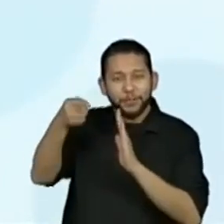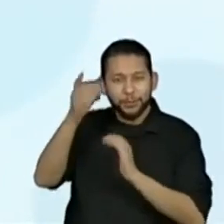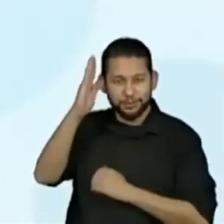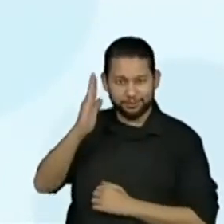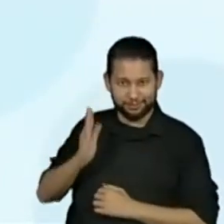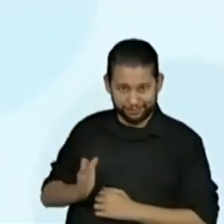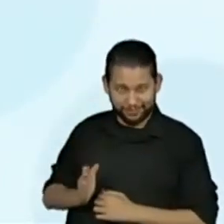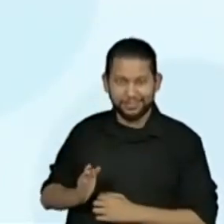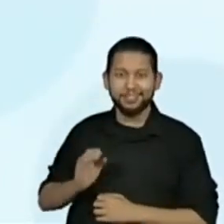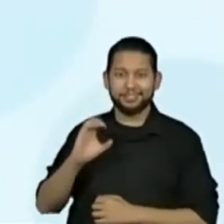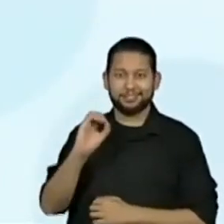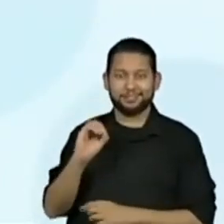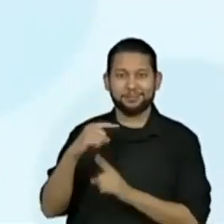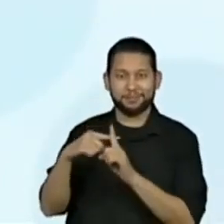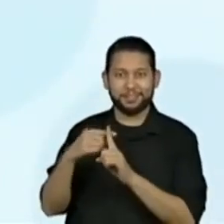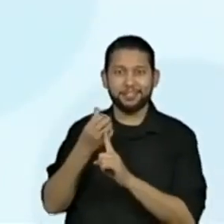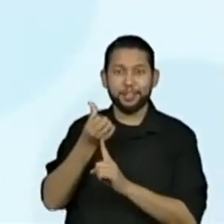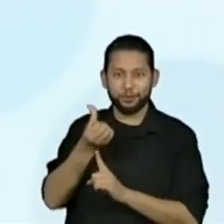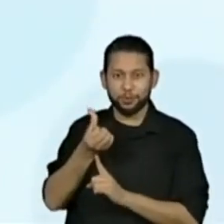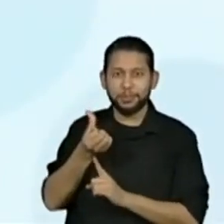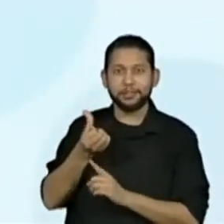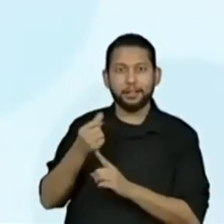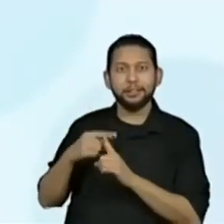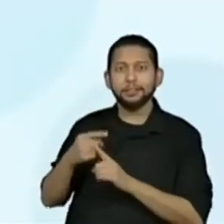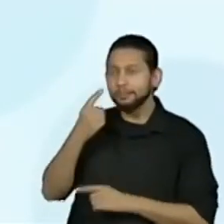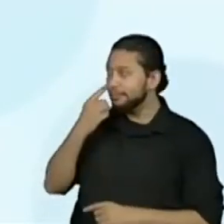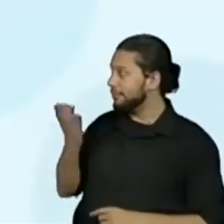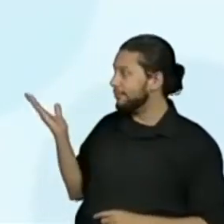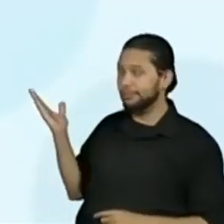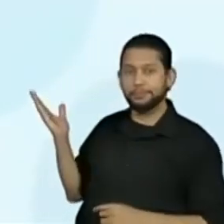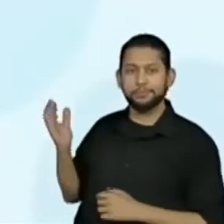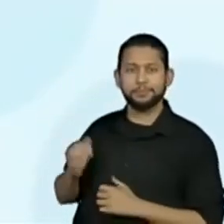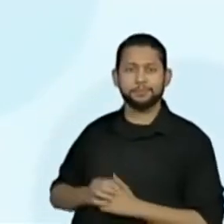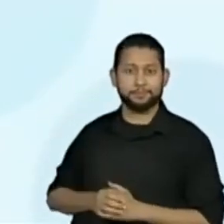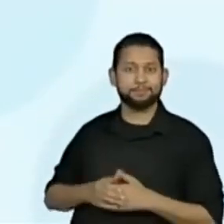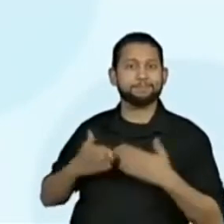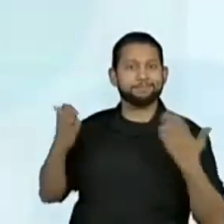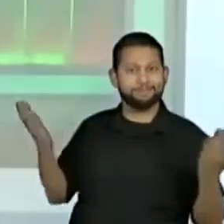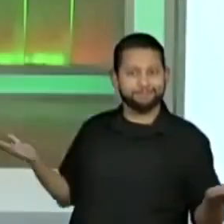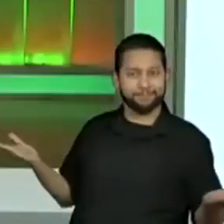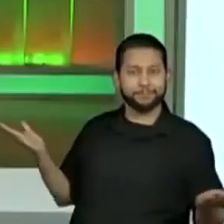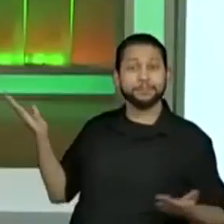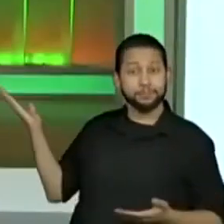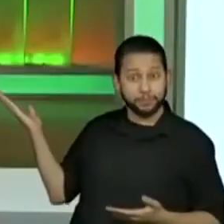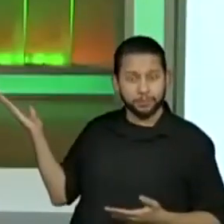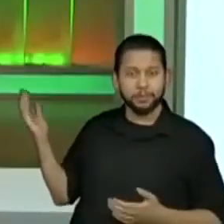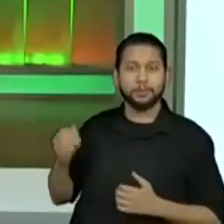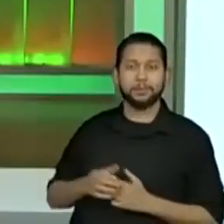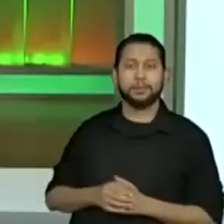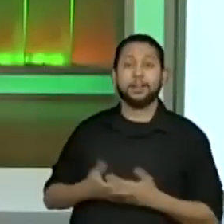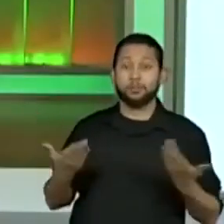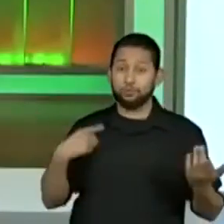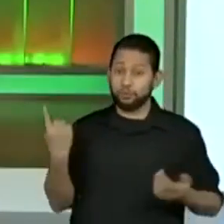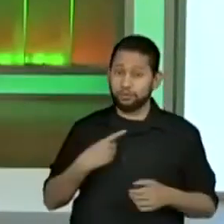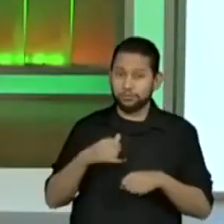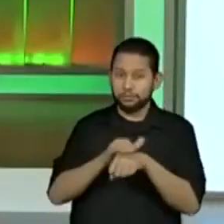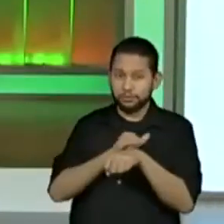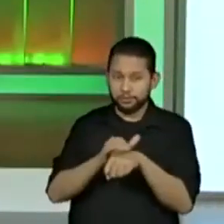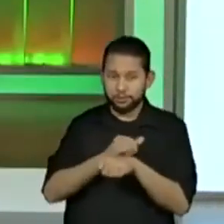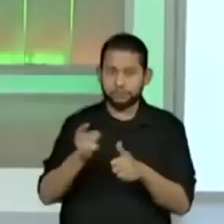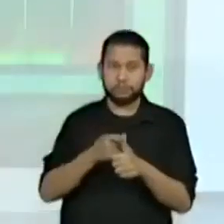0 mais 6 é igual a 6. Então, vamos lá. Na nossa primeira estratégia,